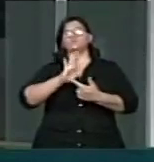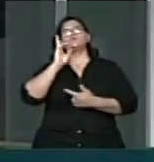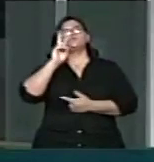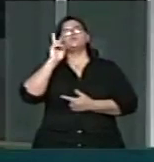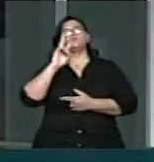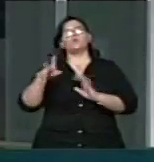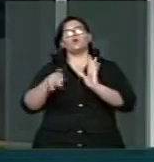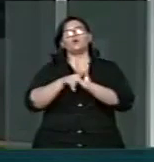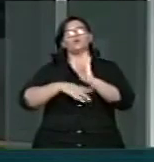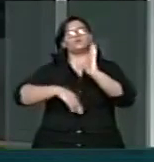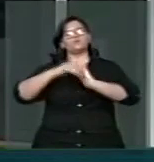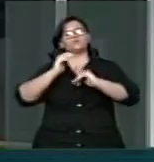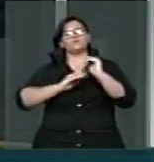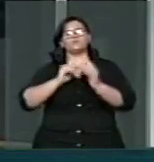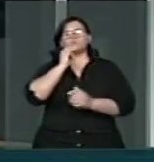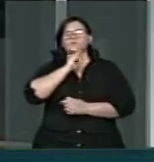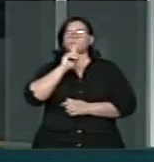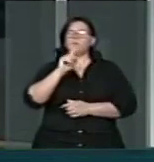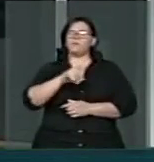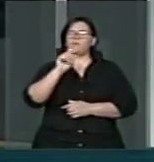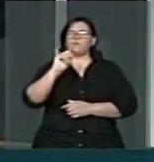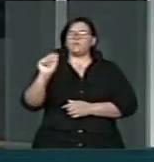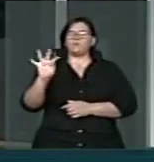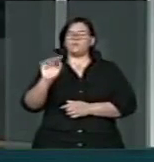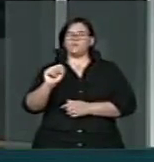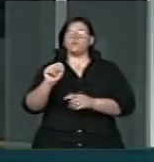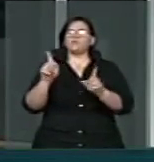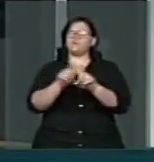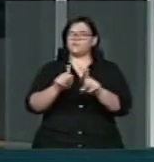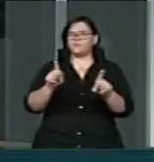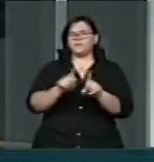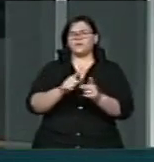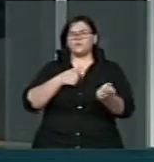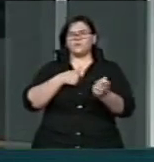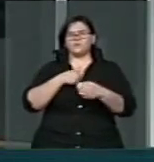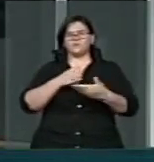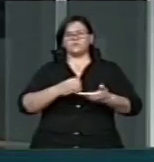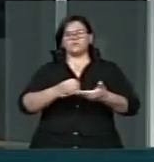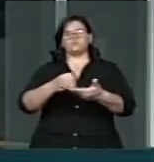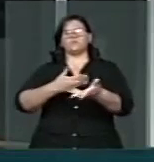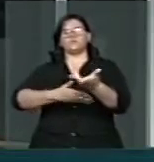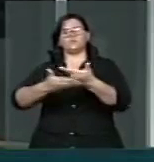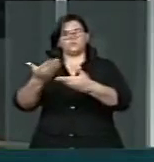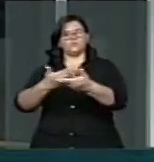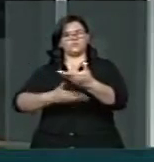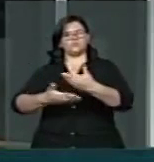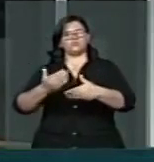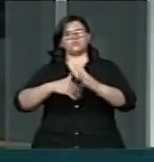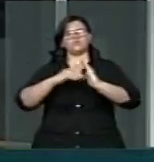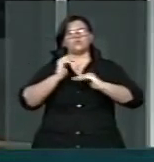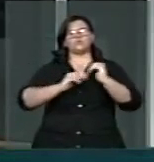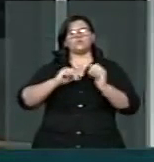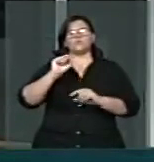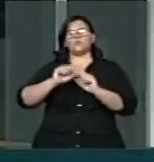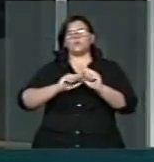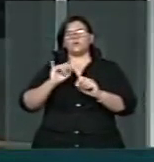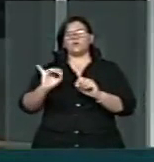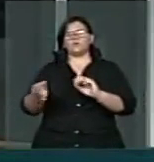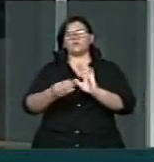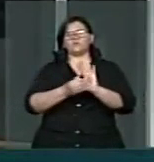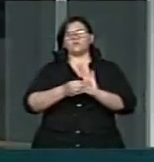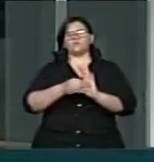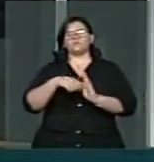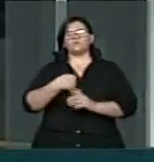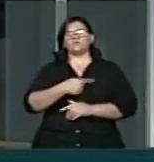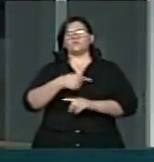ilusivos, a data, também possibilita o debate acerca do mecanismo relativo à inserção de